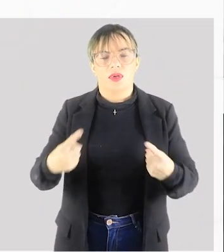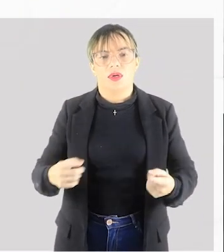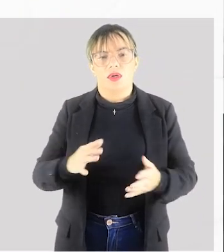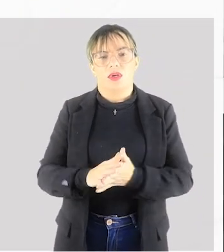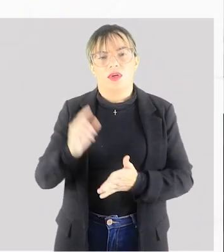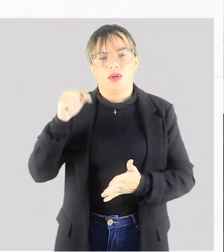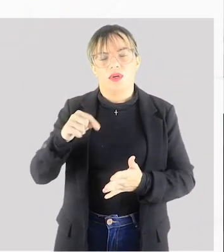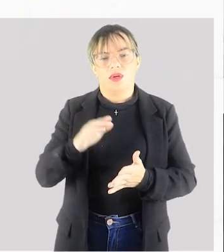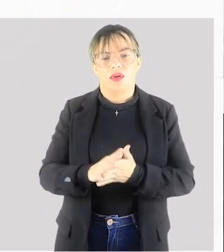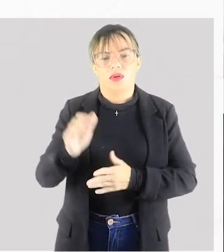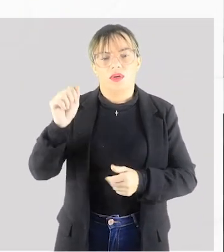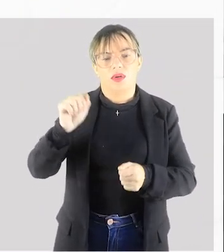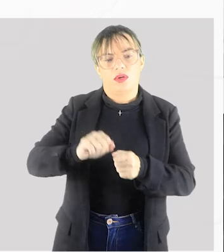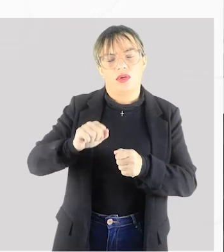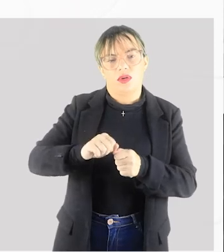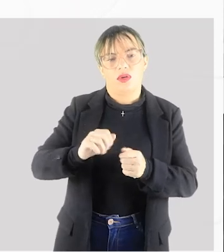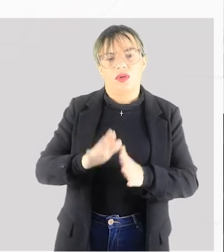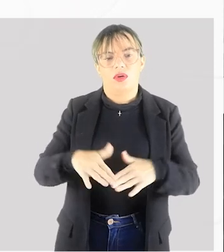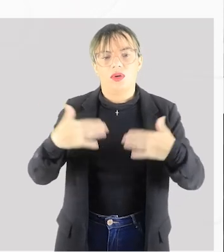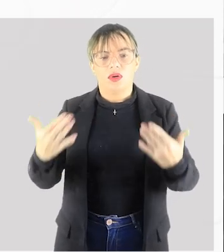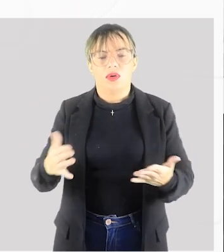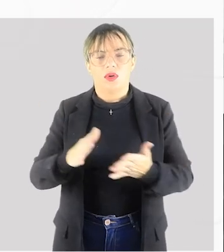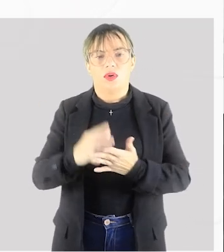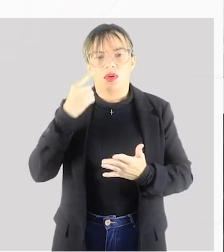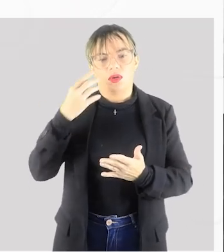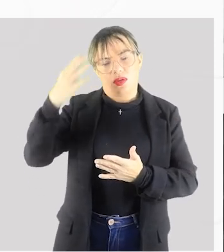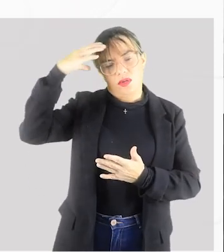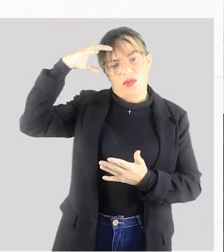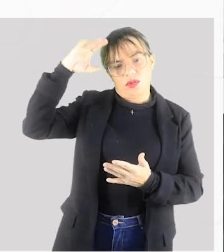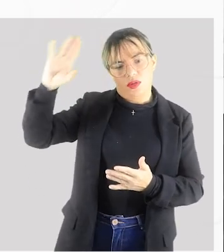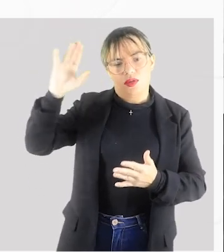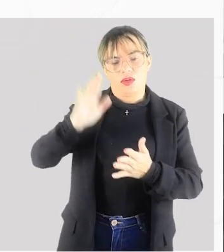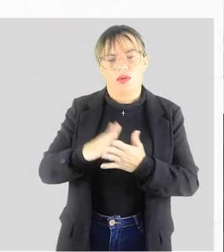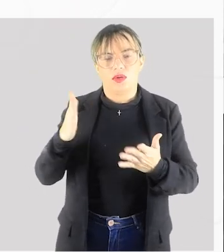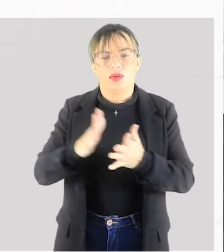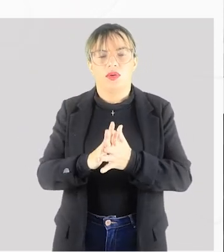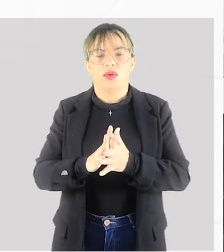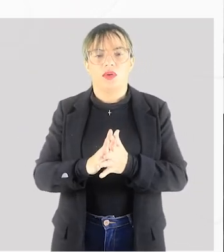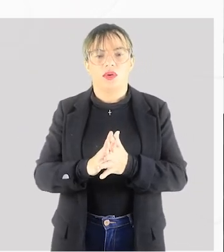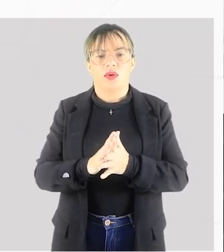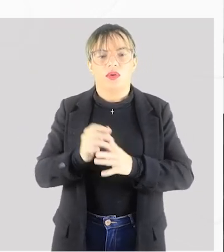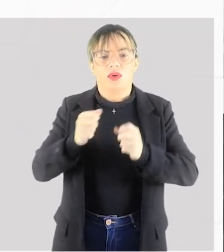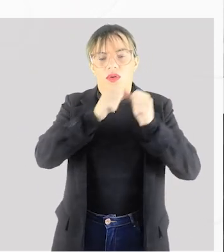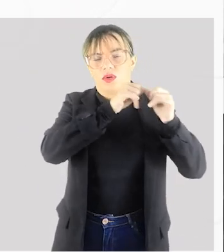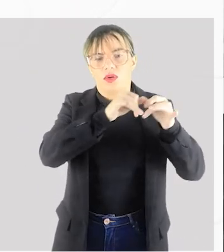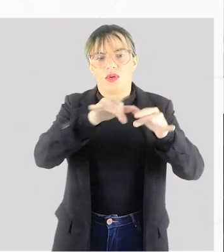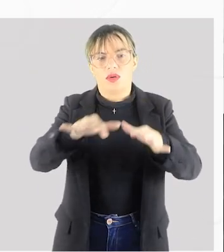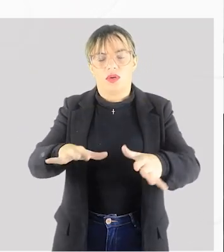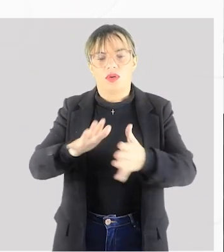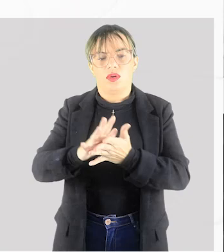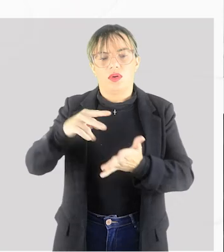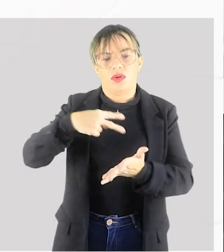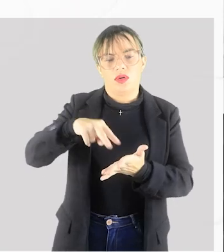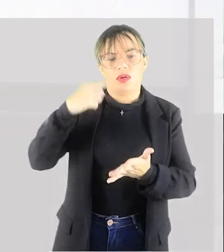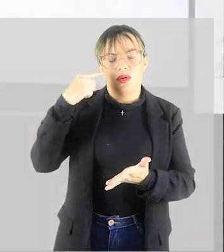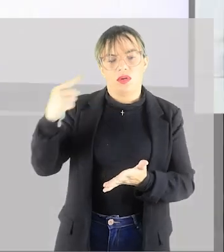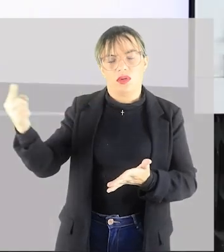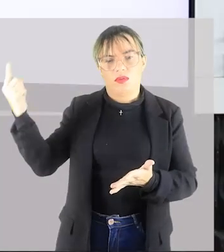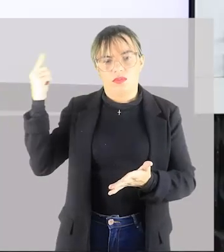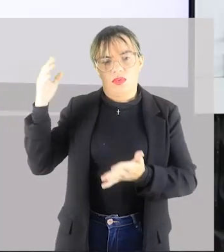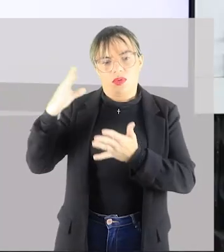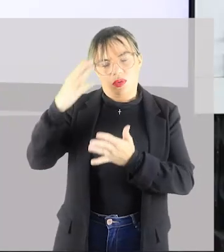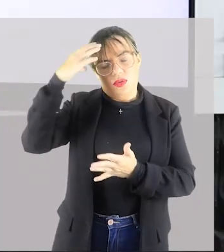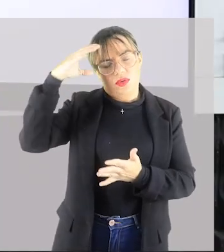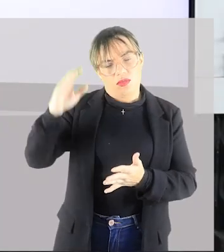vai estar fazendo parte de uma cultura, que a gente vai estar falando um pouco sobre ela agora, que é a cultura de